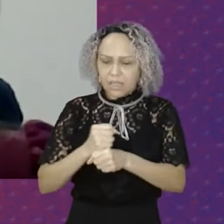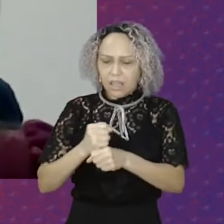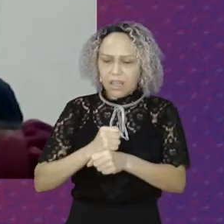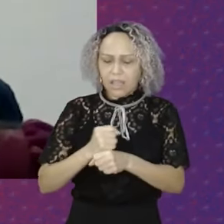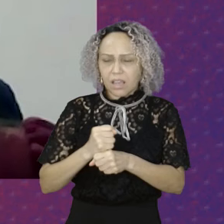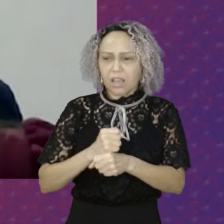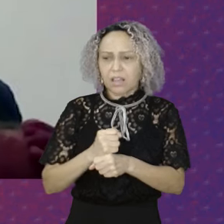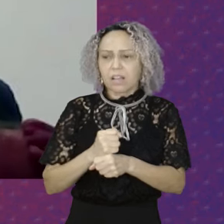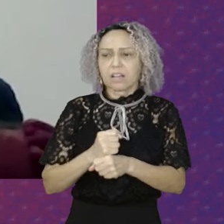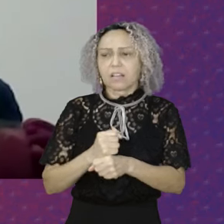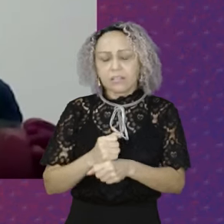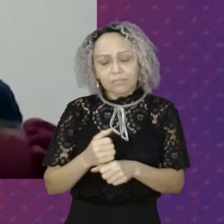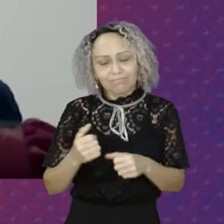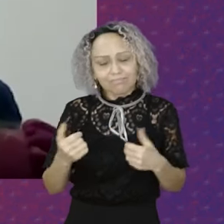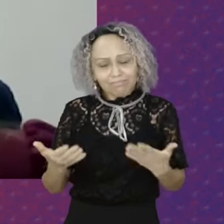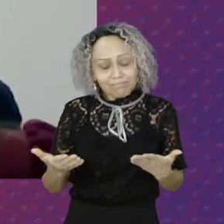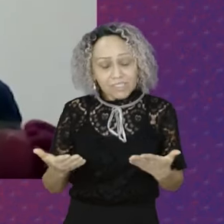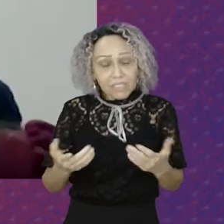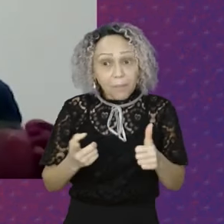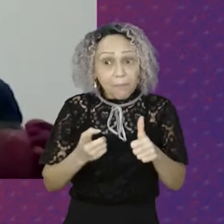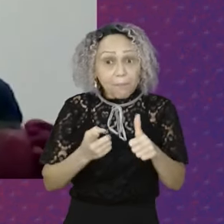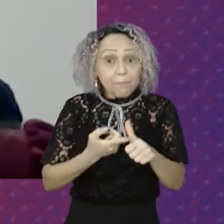política E pela primeira vez E